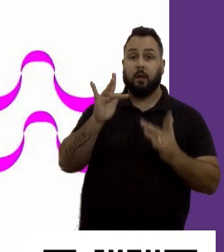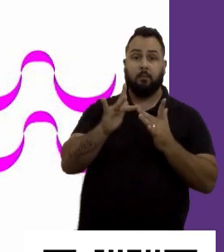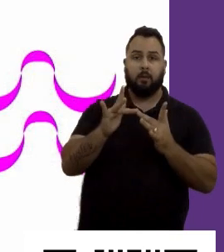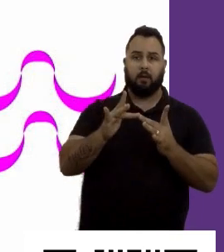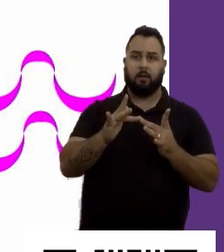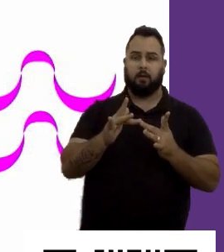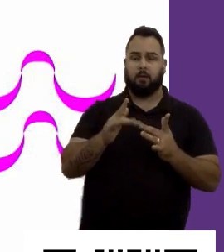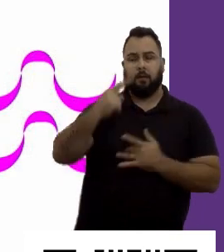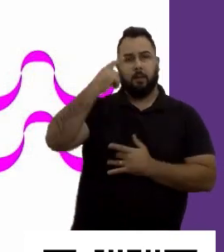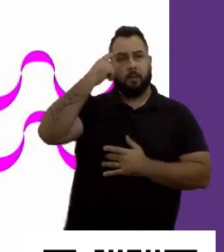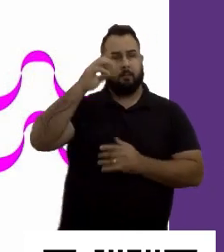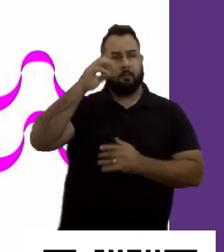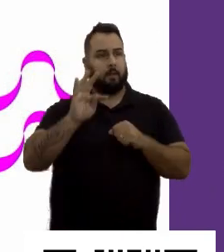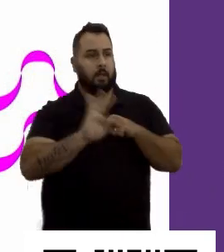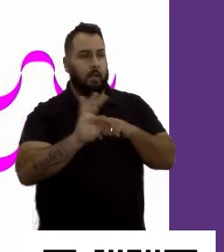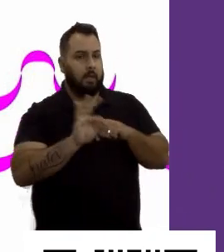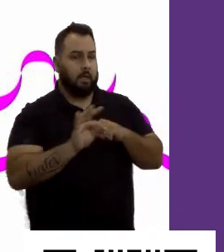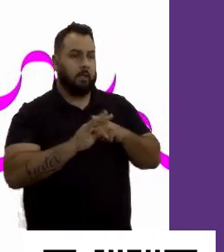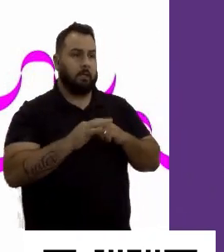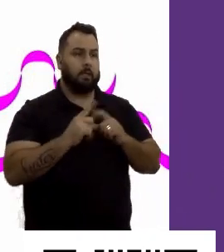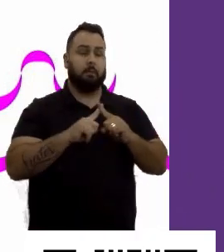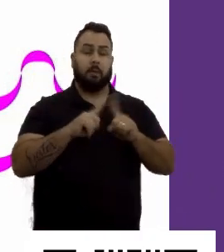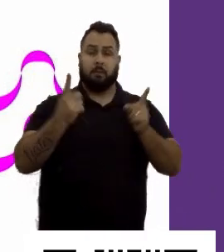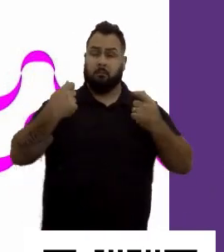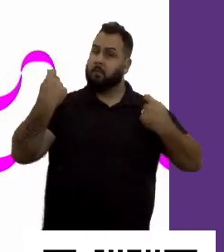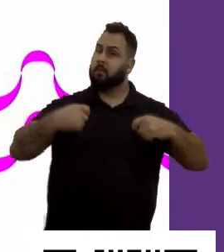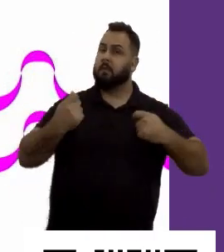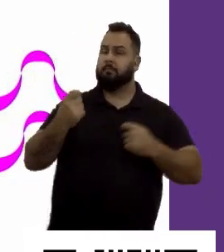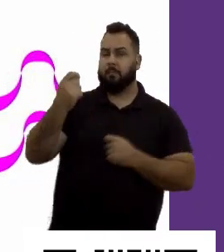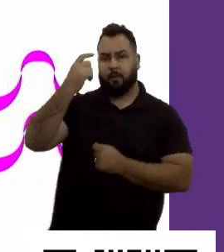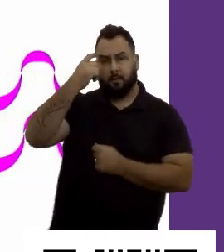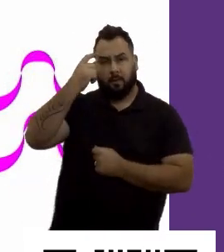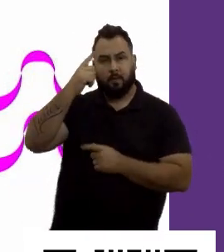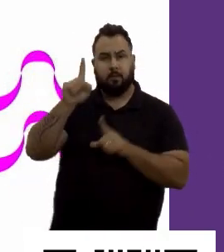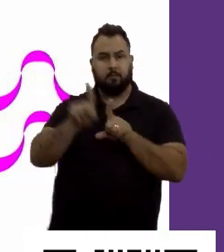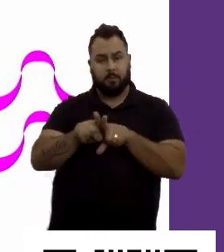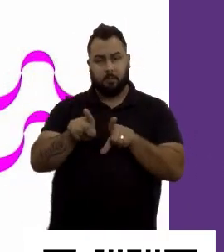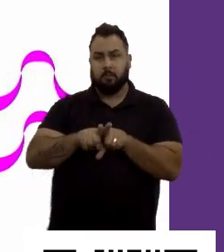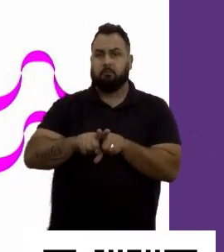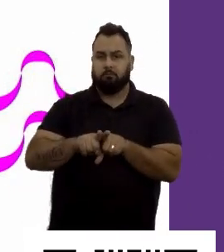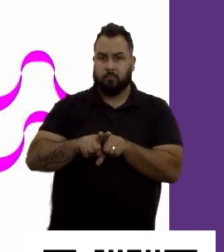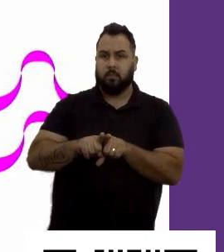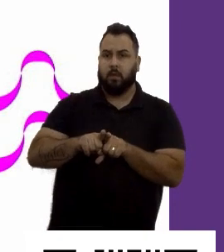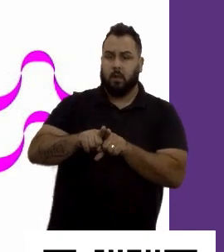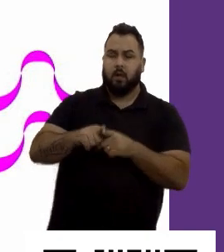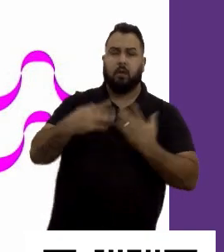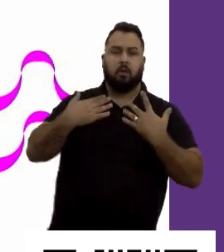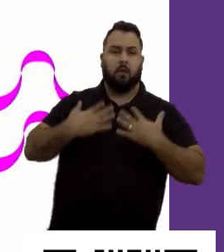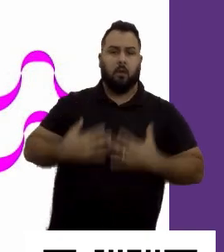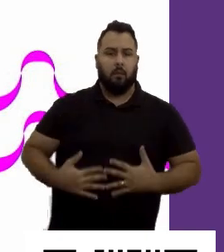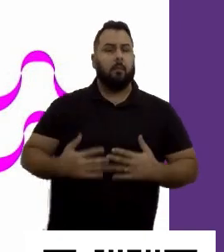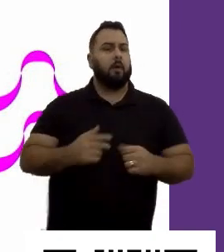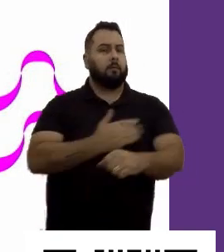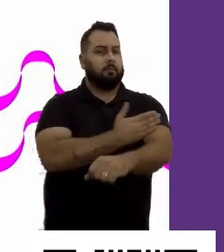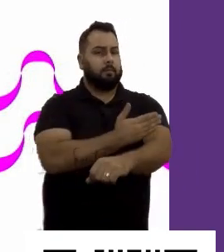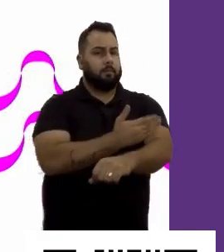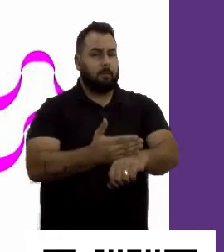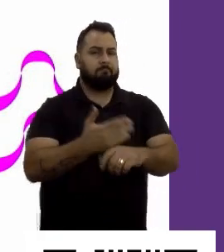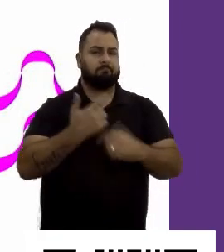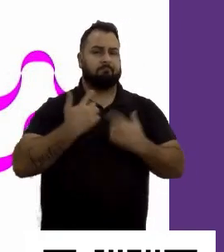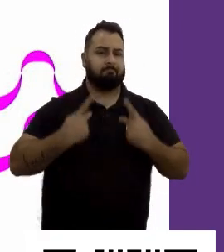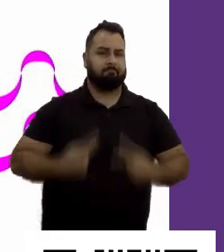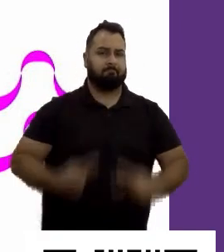comportamentais, né? Quando a gente fala ali que a Solid já formou mais de 3 mil analistas de perfil comportamental, são